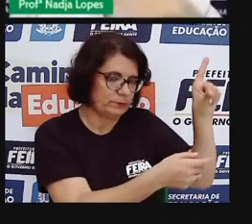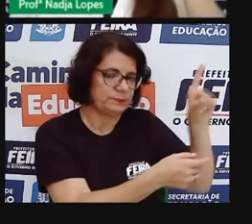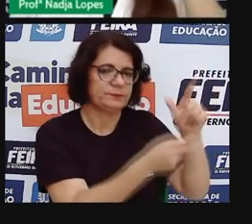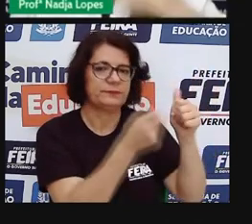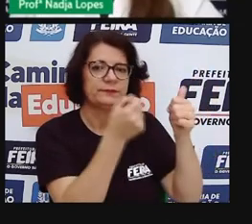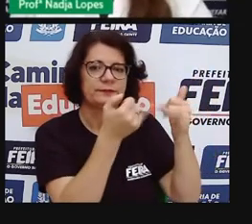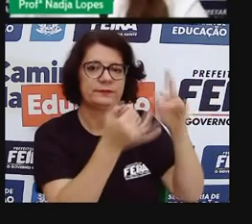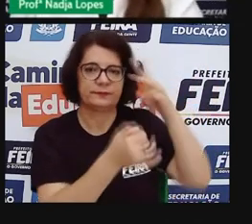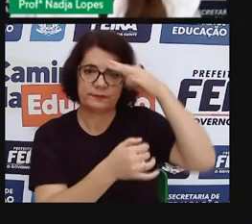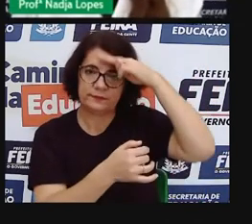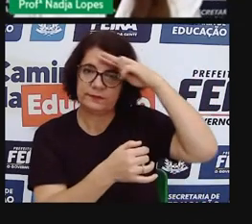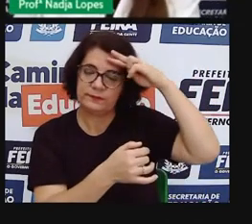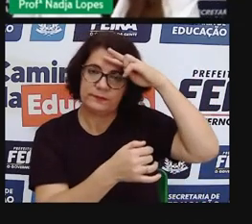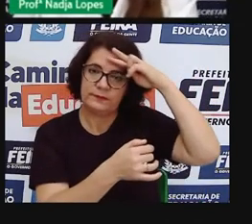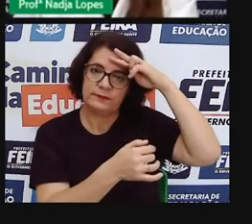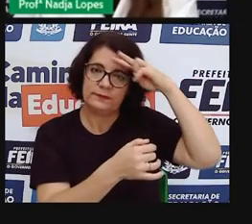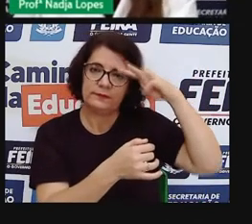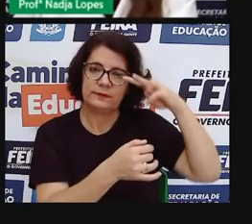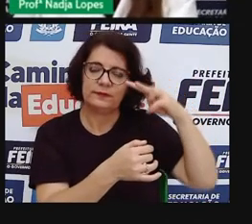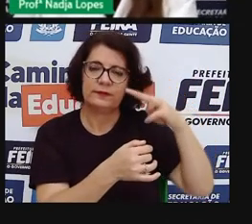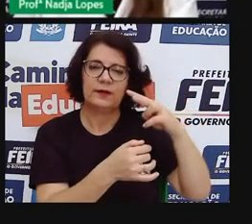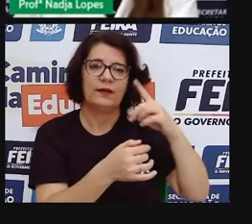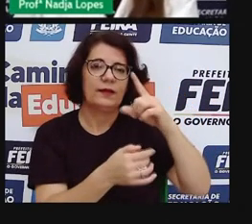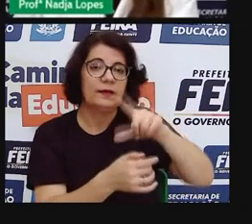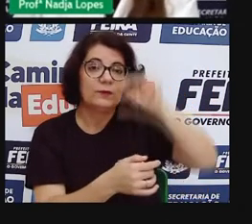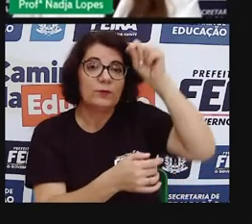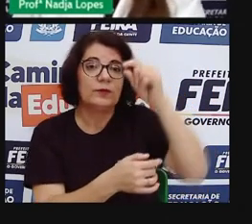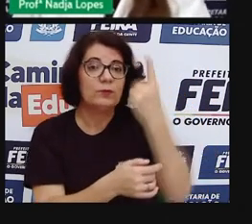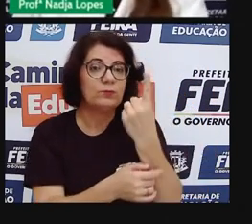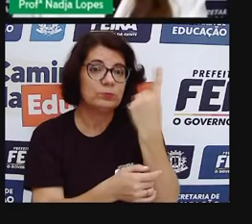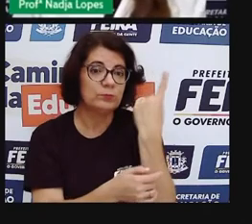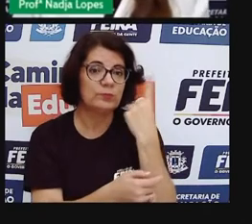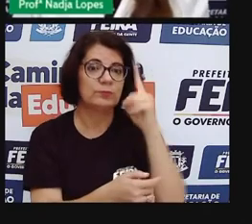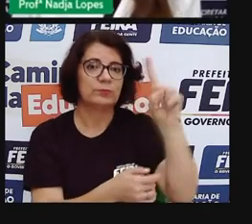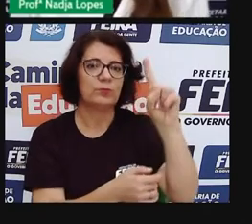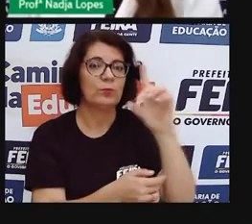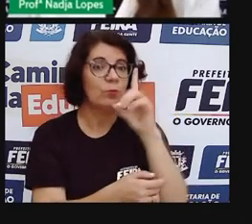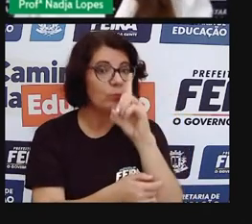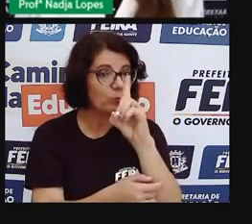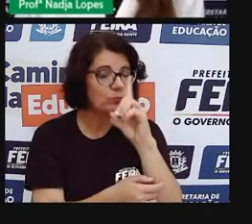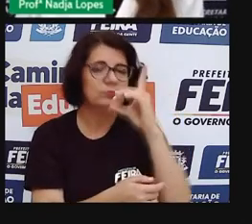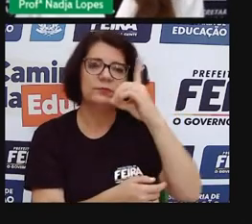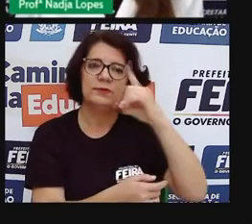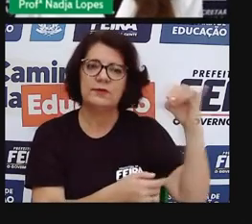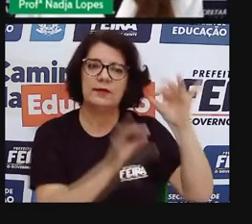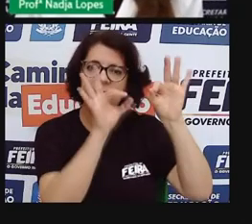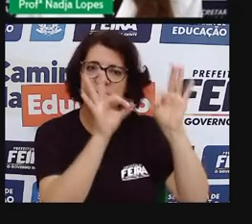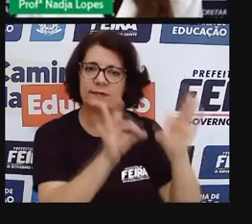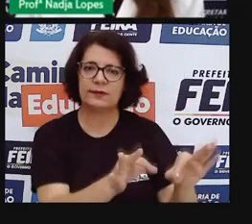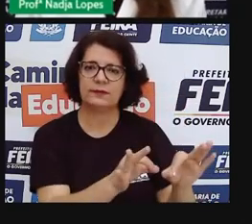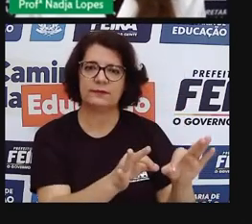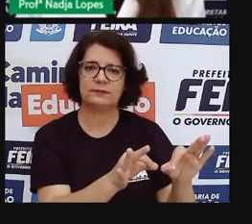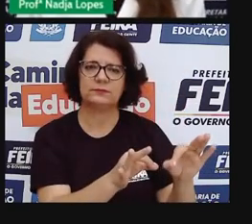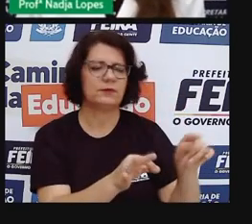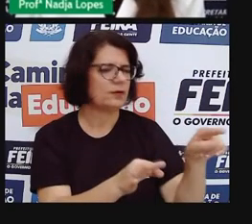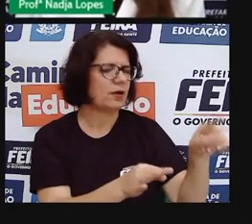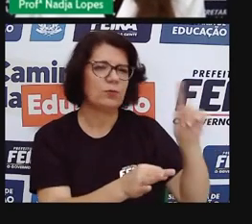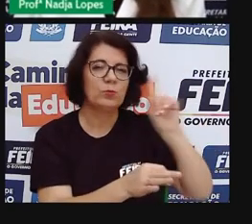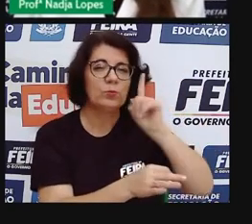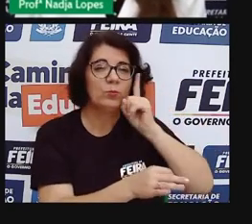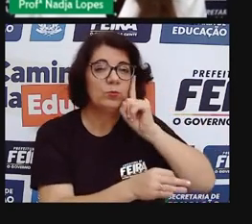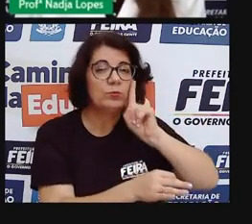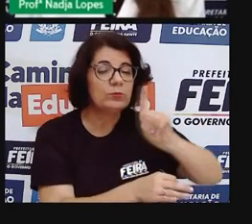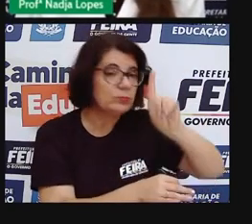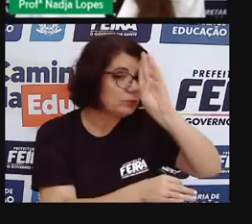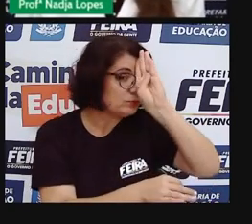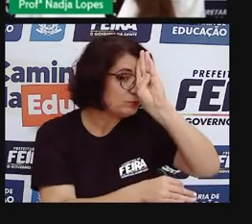A instituição de um dia para ser o dia da feira, esses locais tinham, naquele dia específico, né?